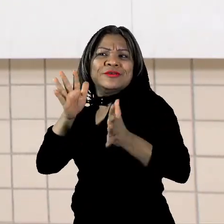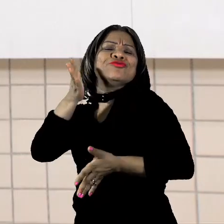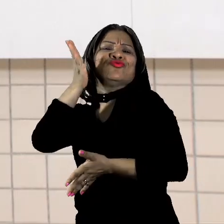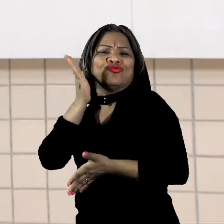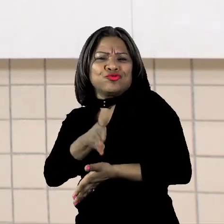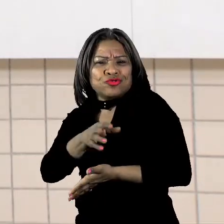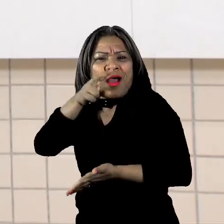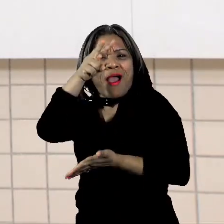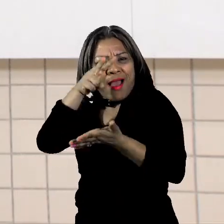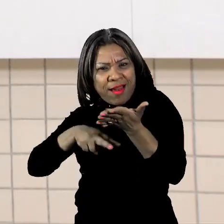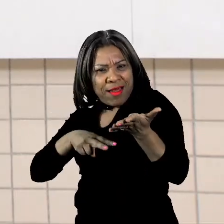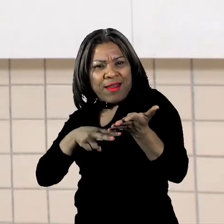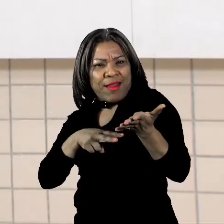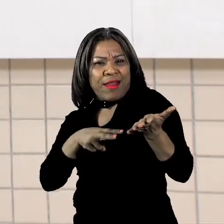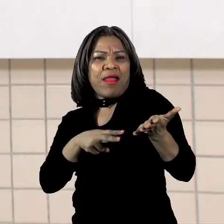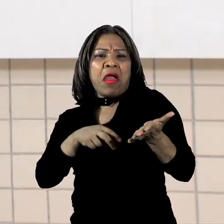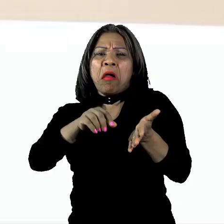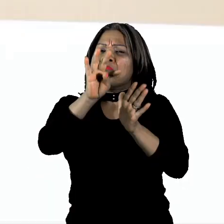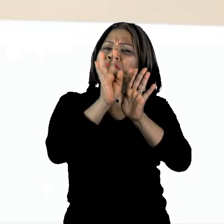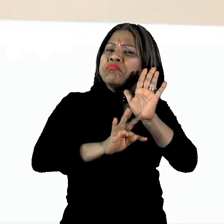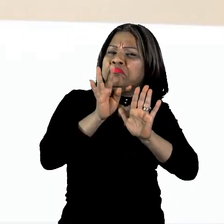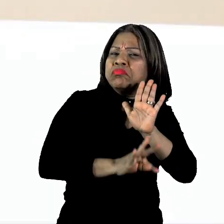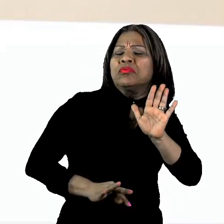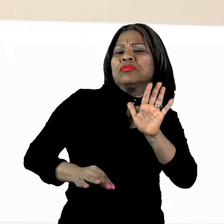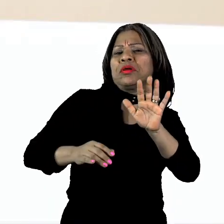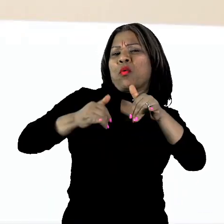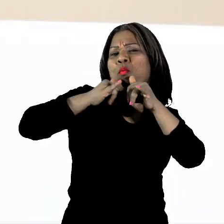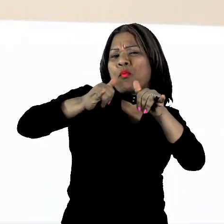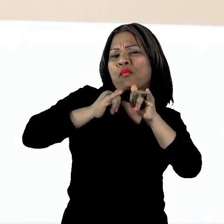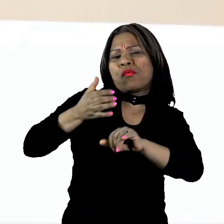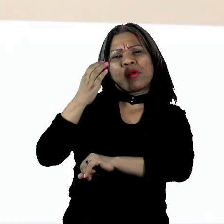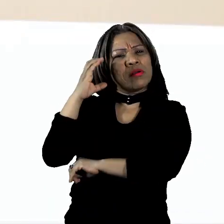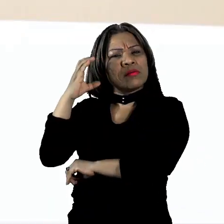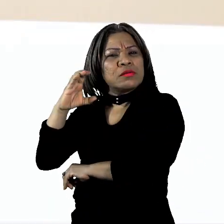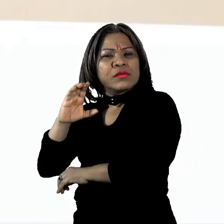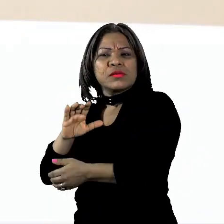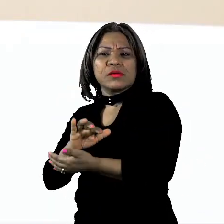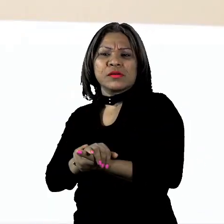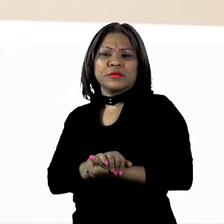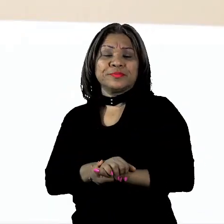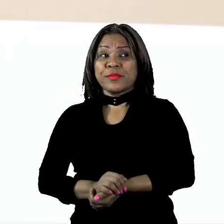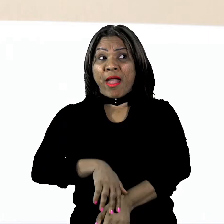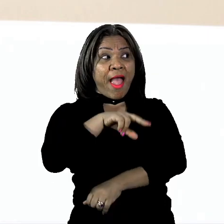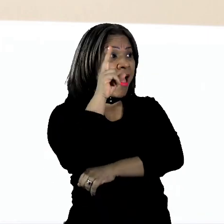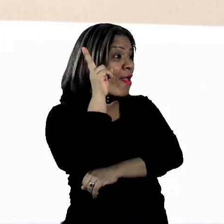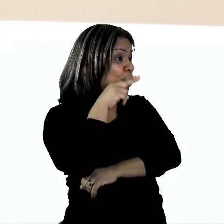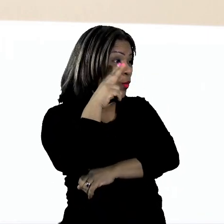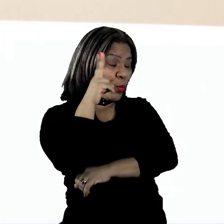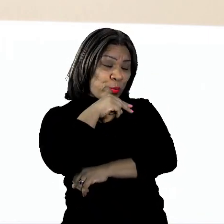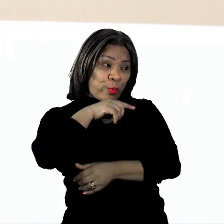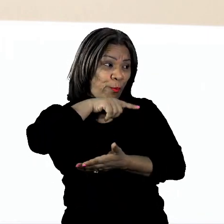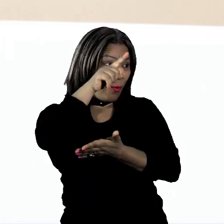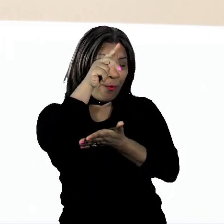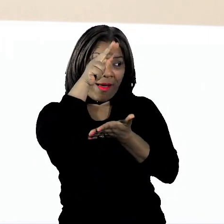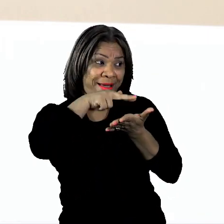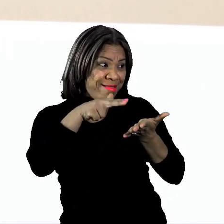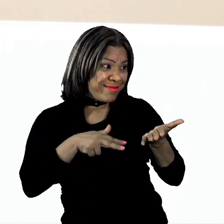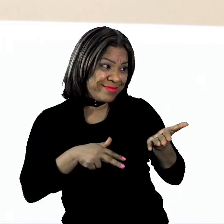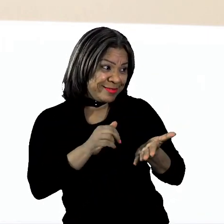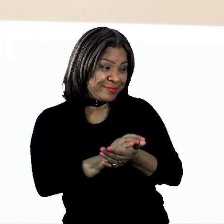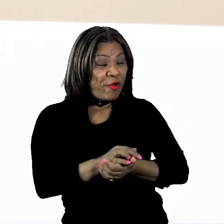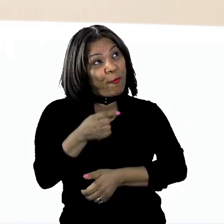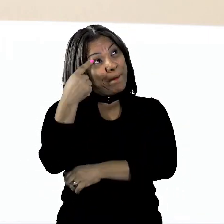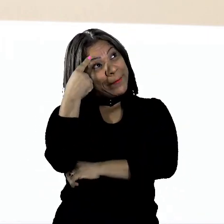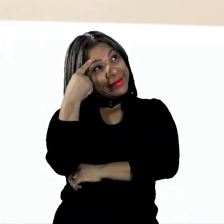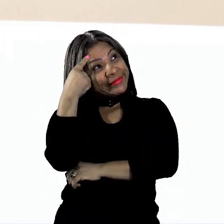texto de divulgação científica? Prof, eu nunca li! Eu fico pensando que